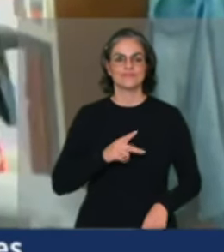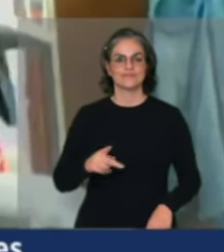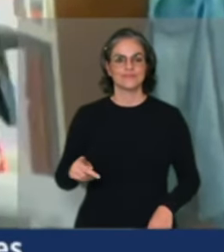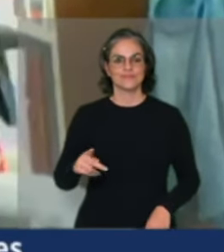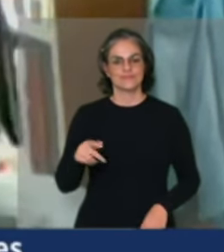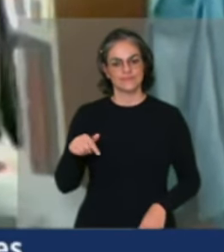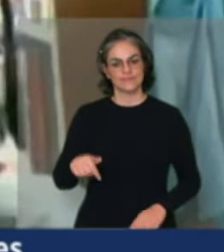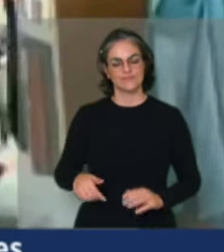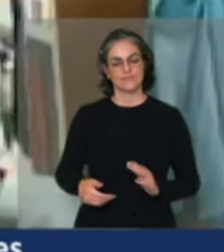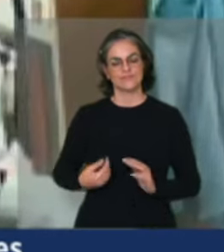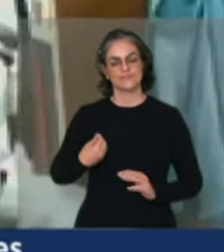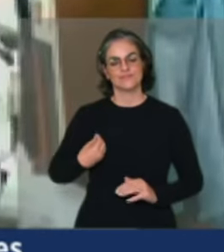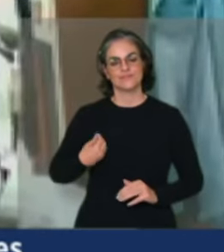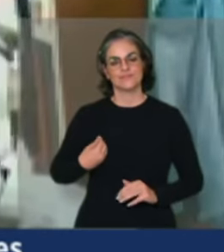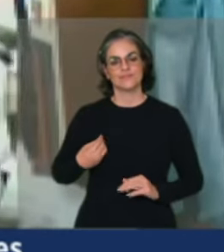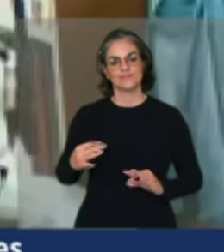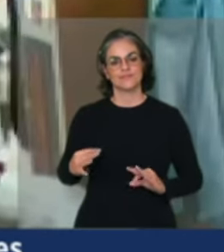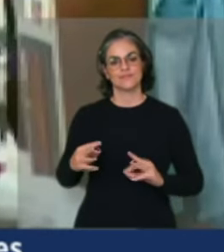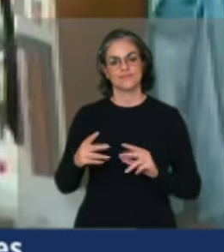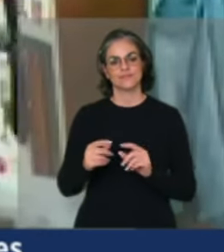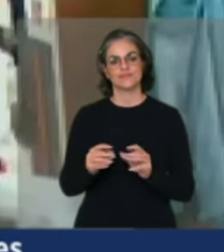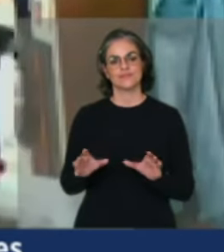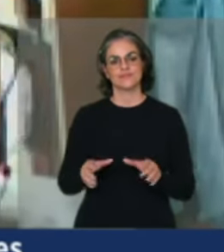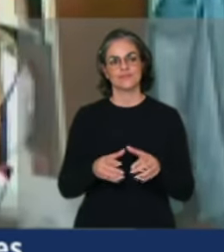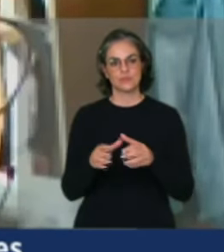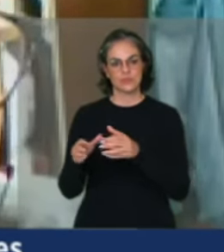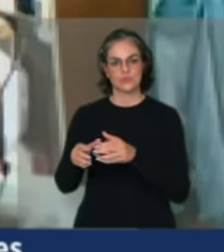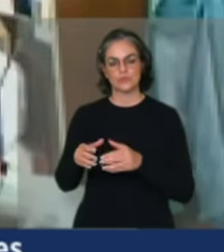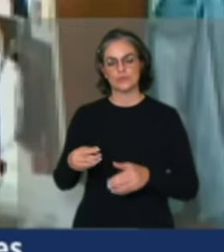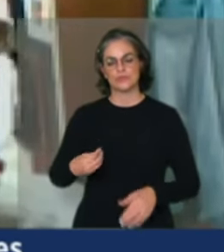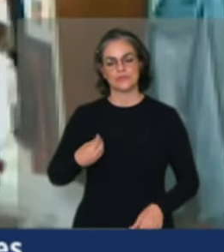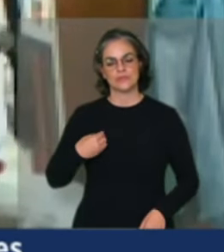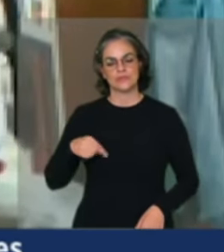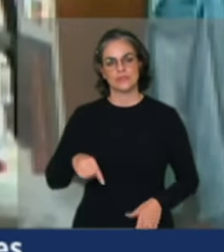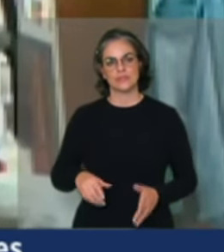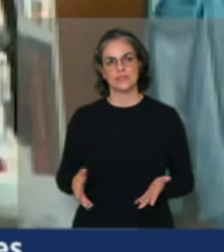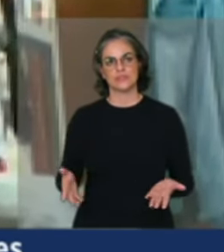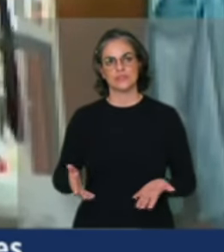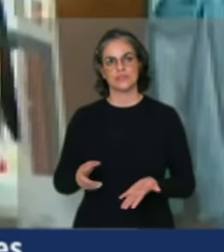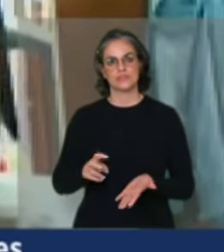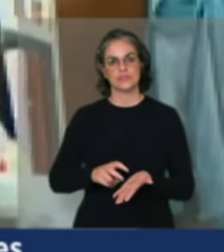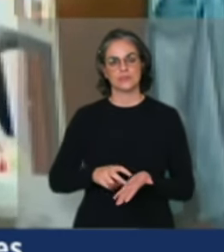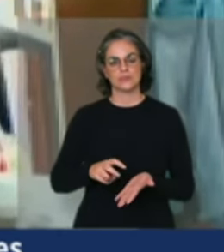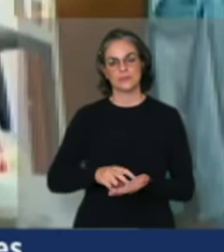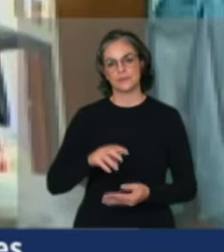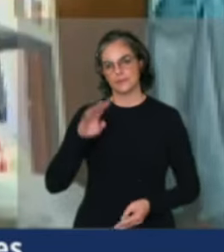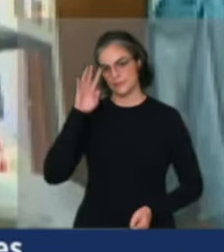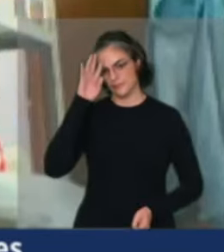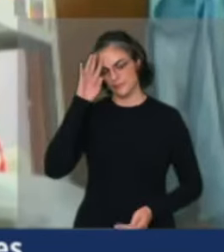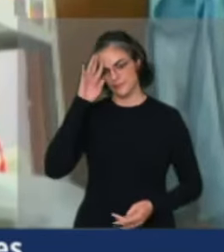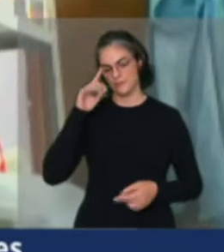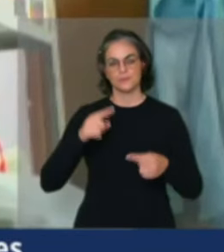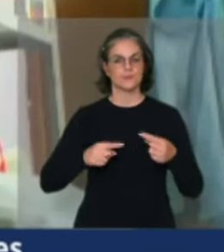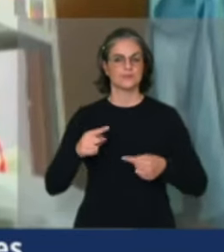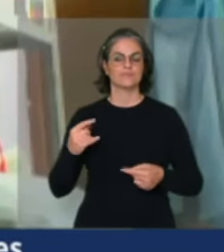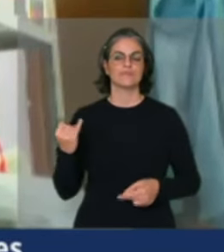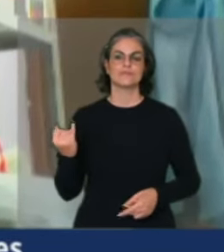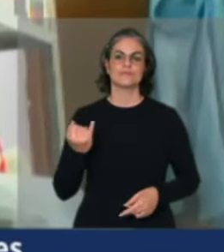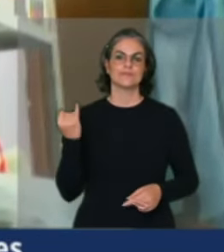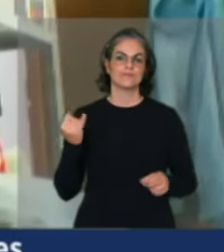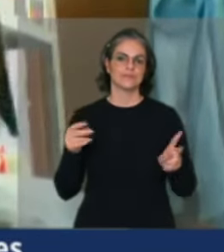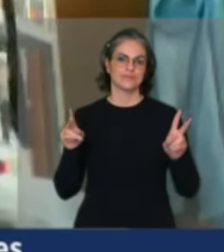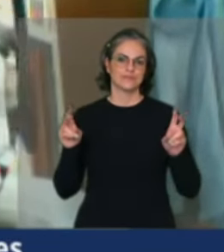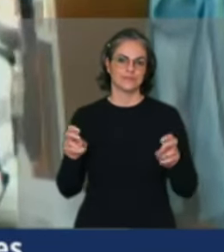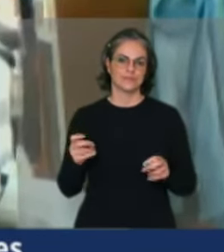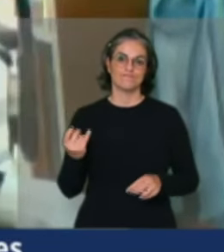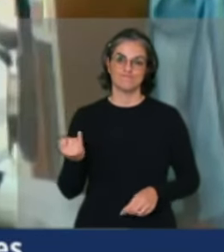saudar também todas as organizações que estão aqui nessa manhã de quarta-feira debatendo um tema tão importante para nós, tão caro